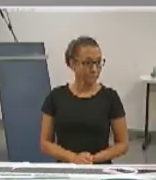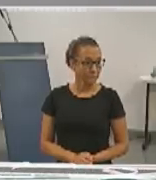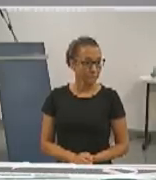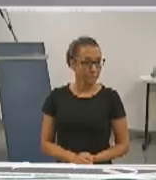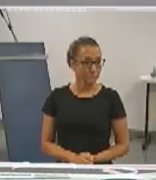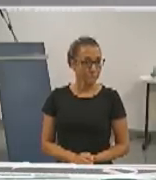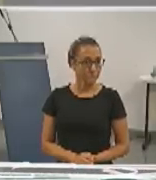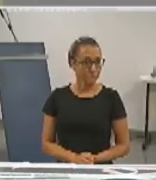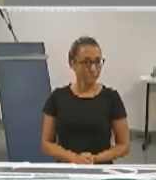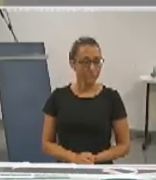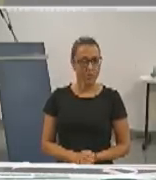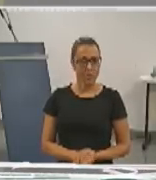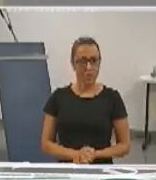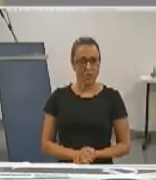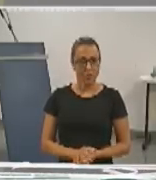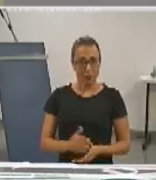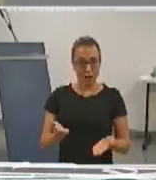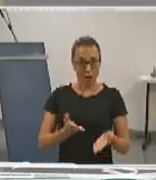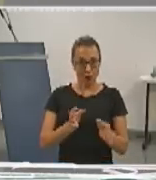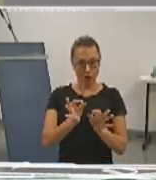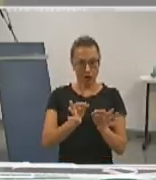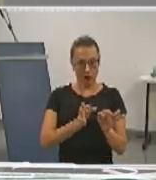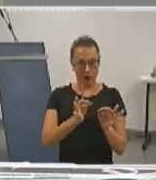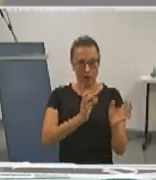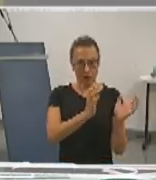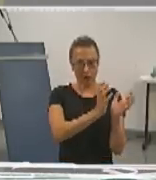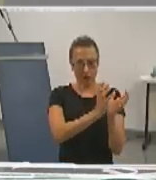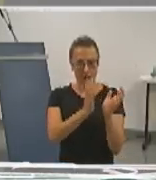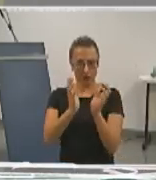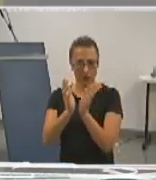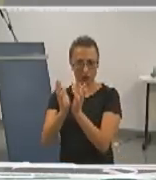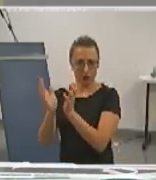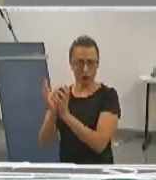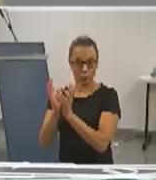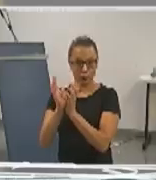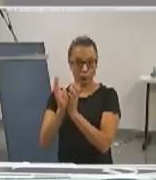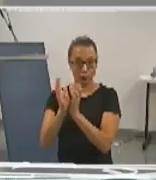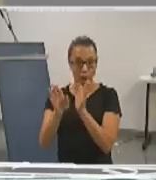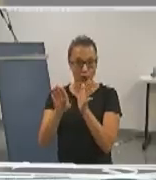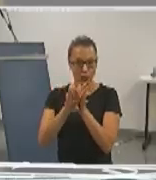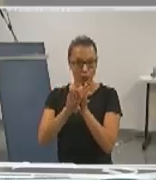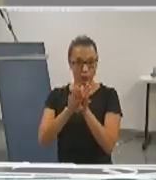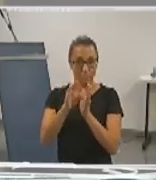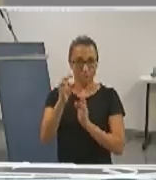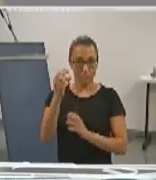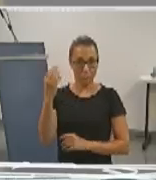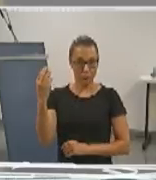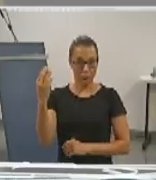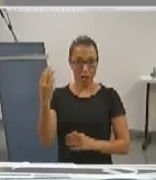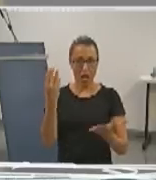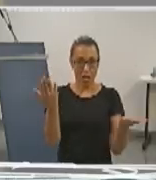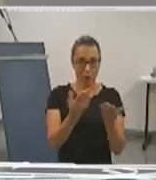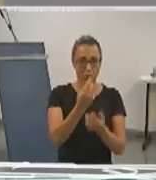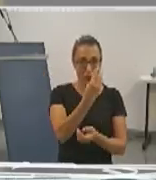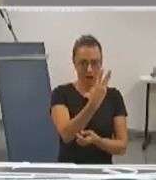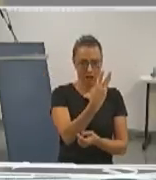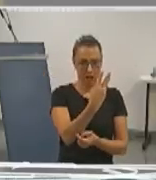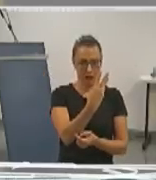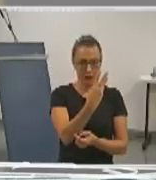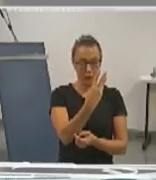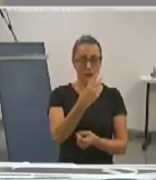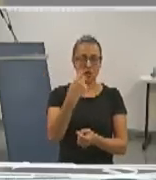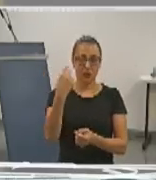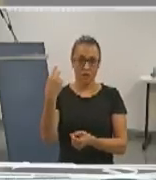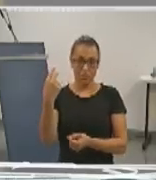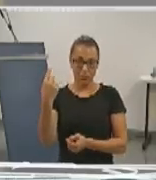a ordem que chegamos é três, depois um e